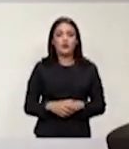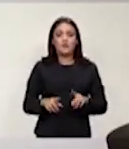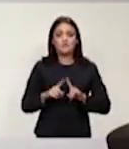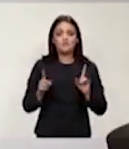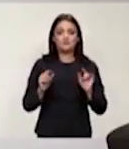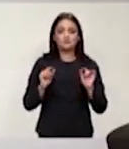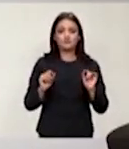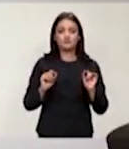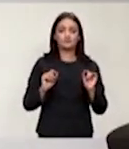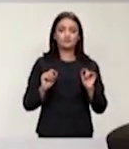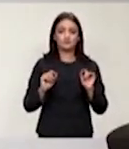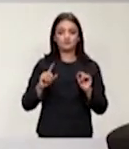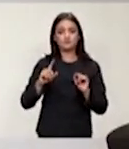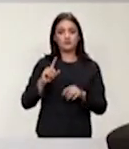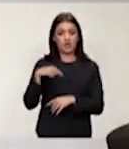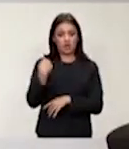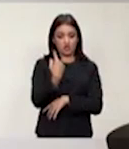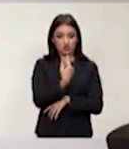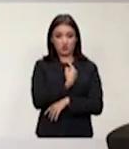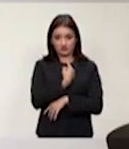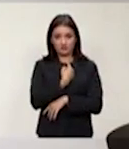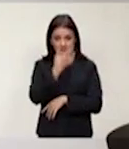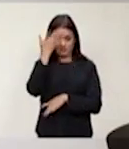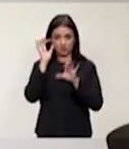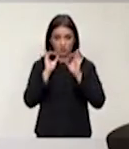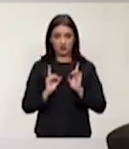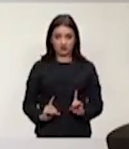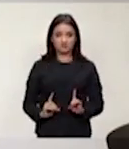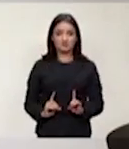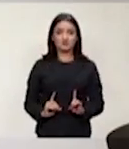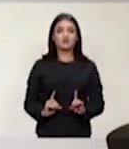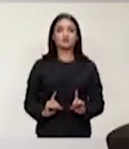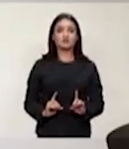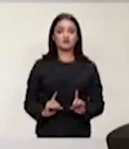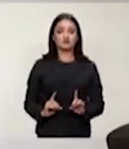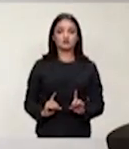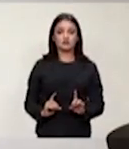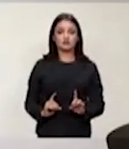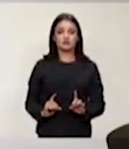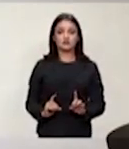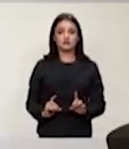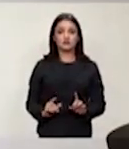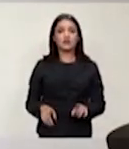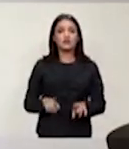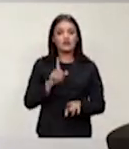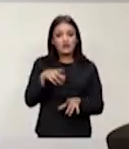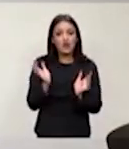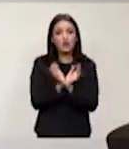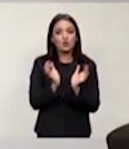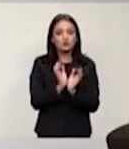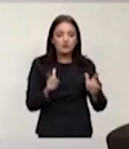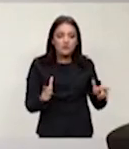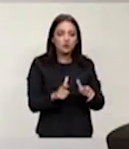nós, pessoas com deficiência, e digo mais, nós, pertencentes às minorias, somos